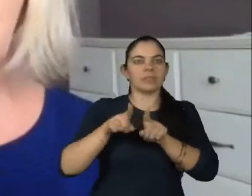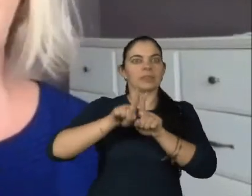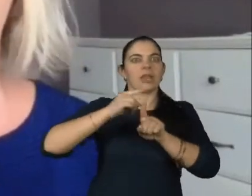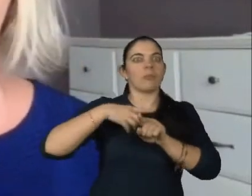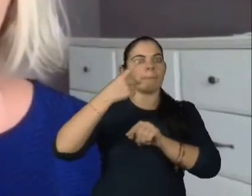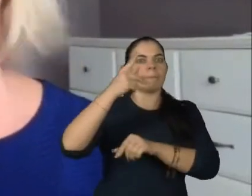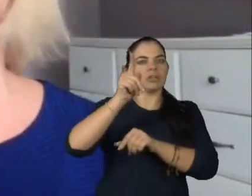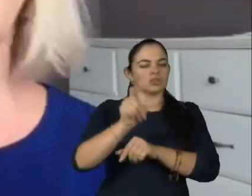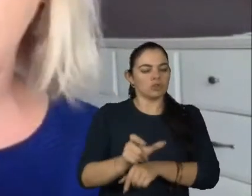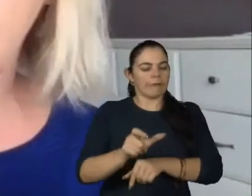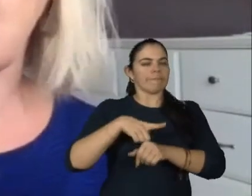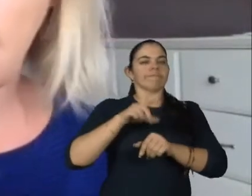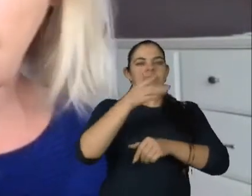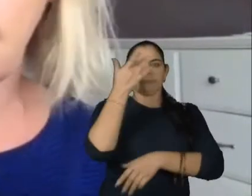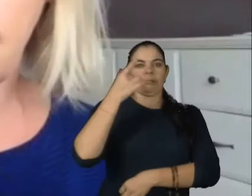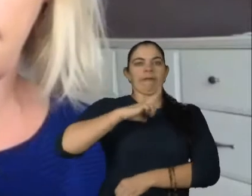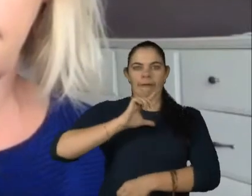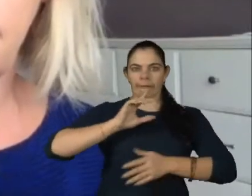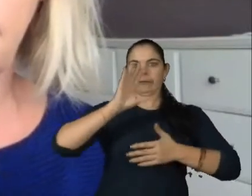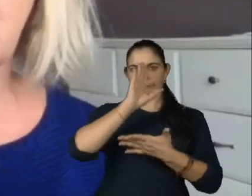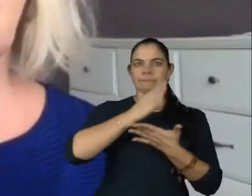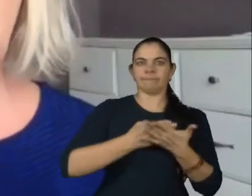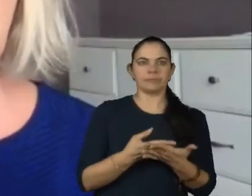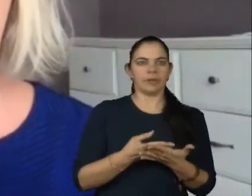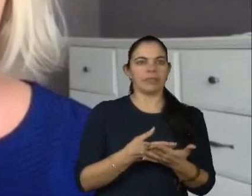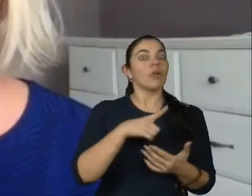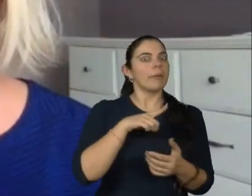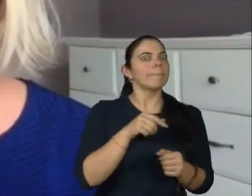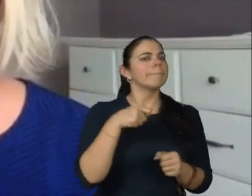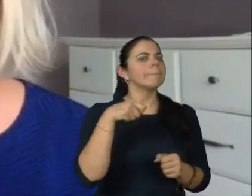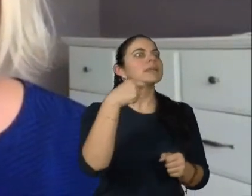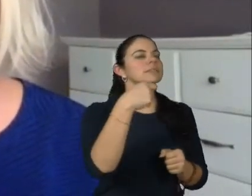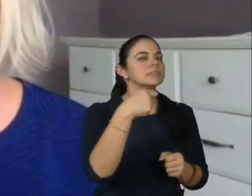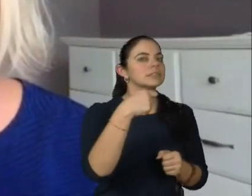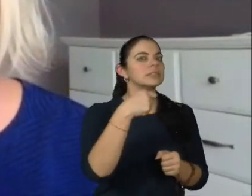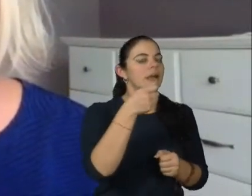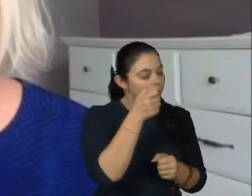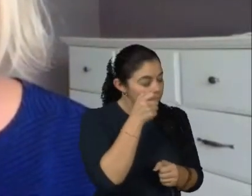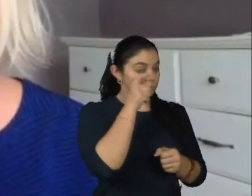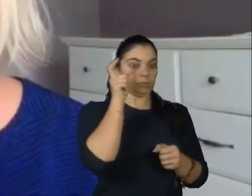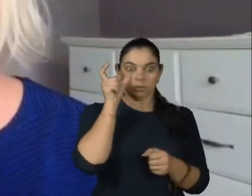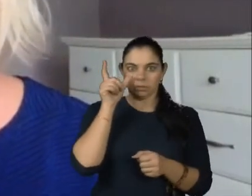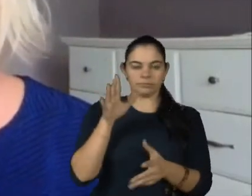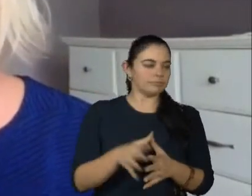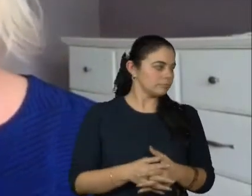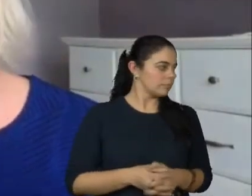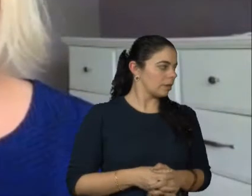fazendo isso. Tem alguém que está acreditando. Então, eu acho que a gente precisa acordar para esse fato, né, Fernando?